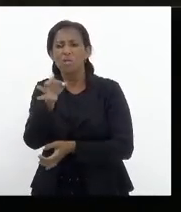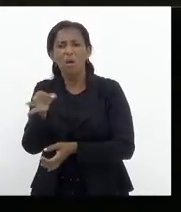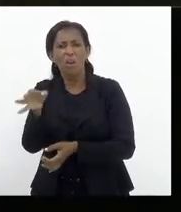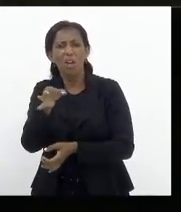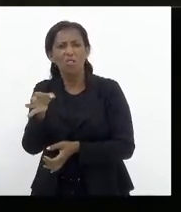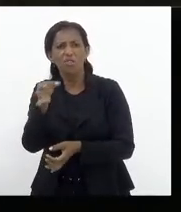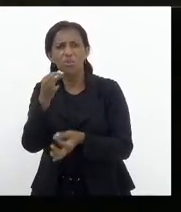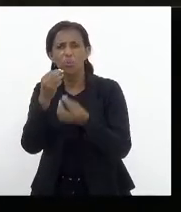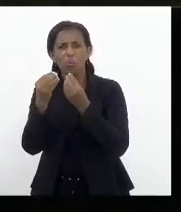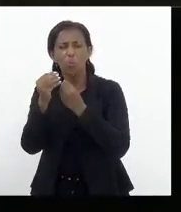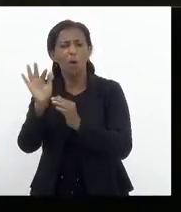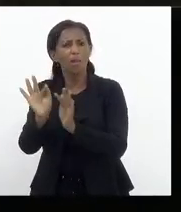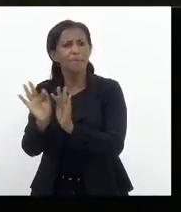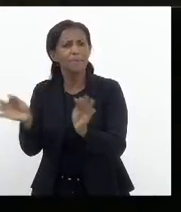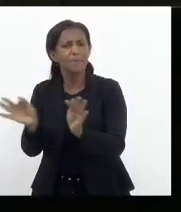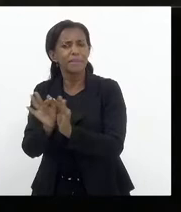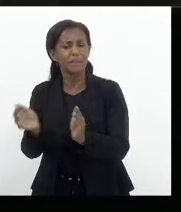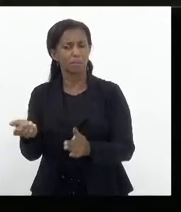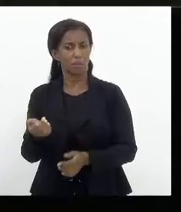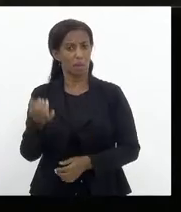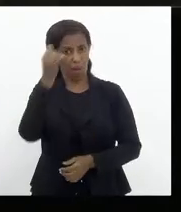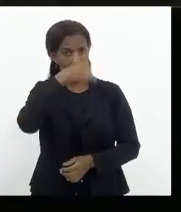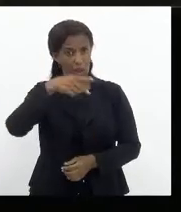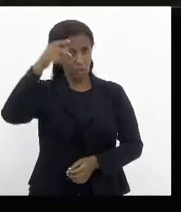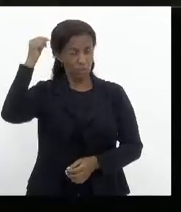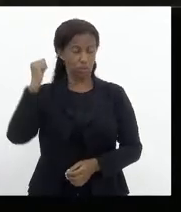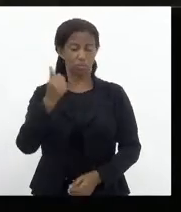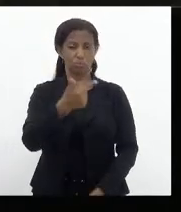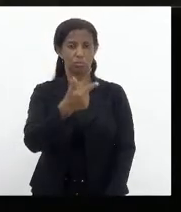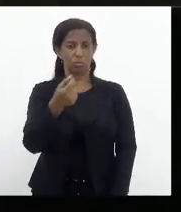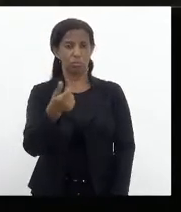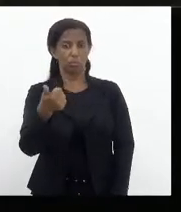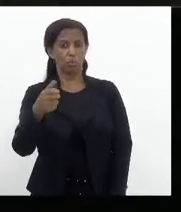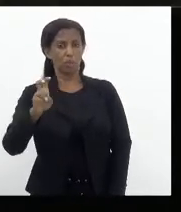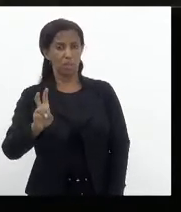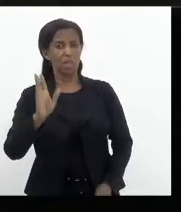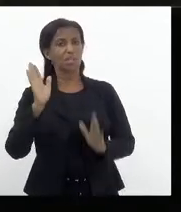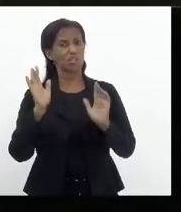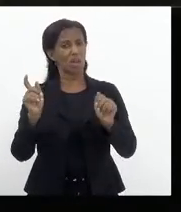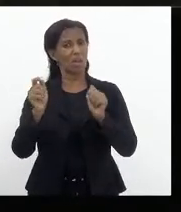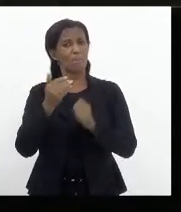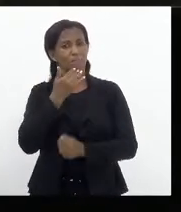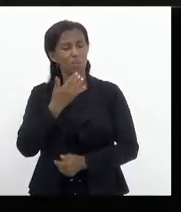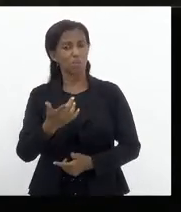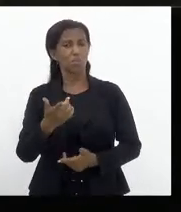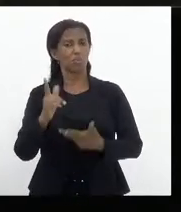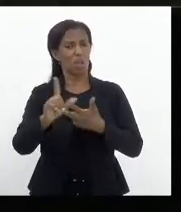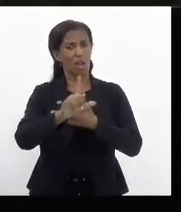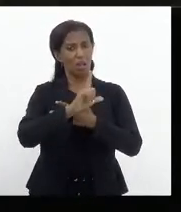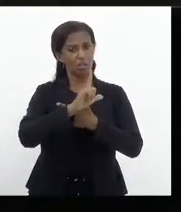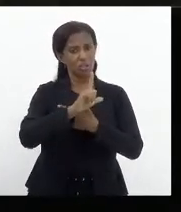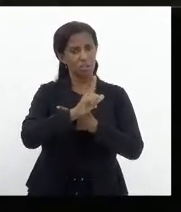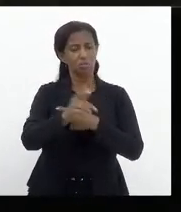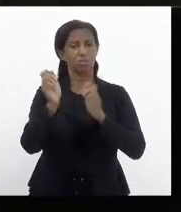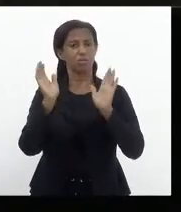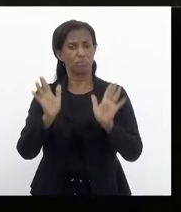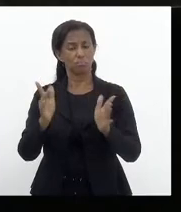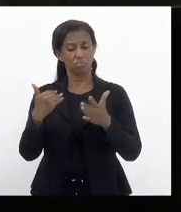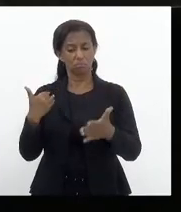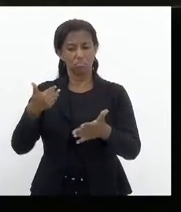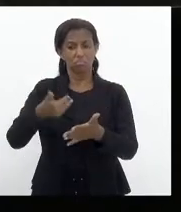Essa luta é antiga. Em 2015, fizemos uma indicação legislativa e, recentemente,